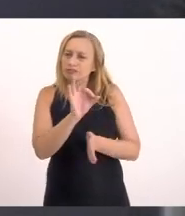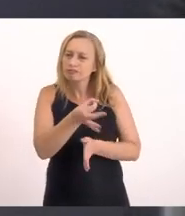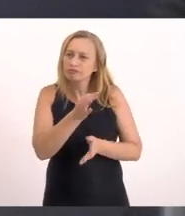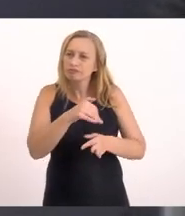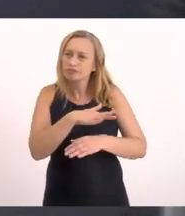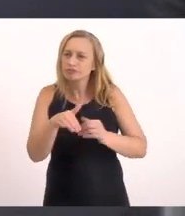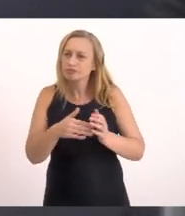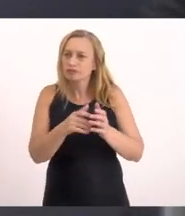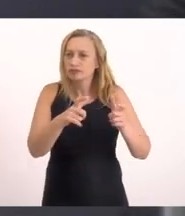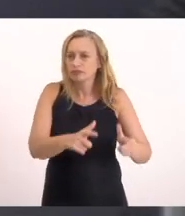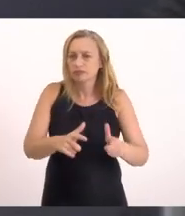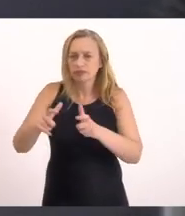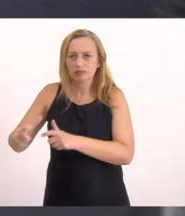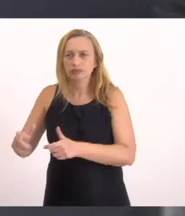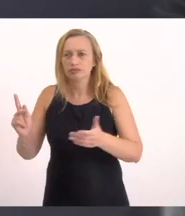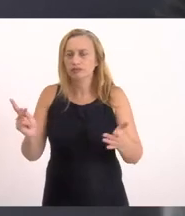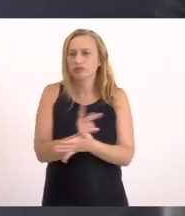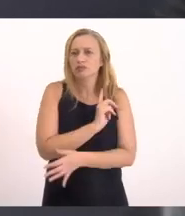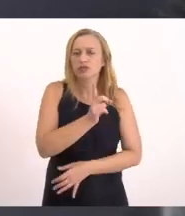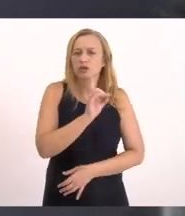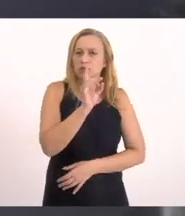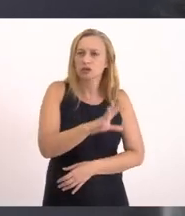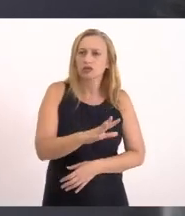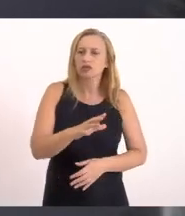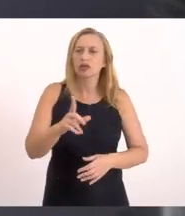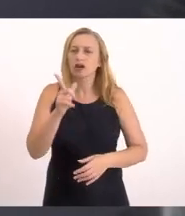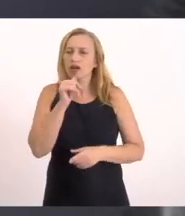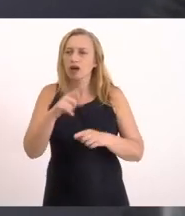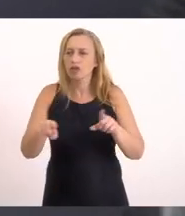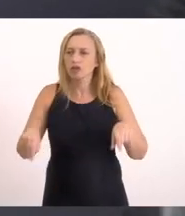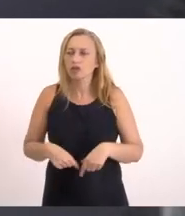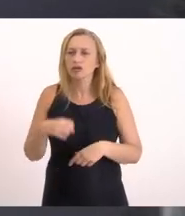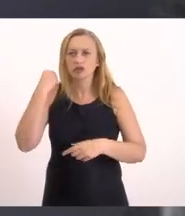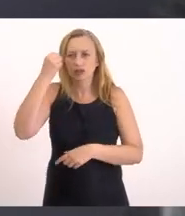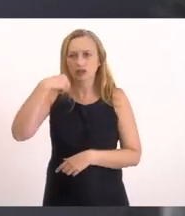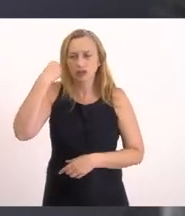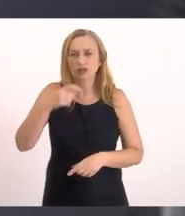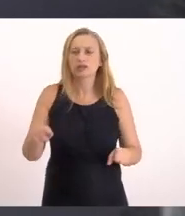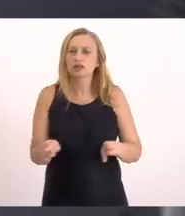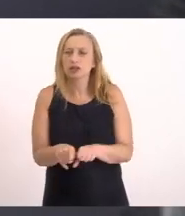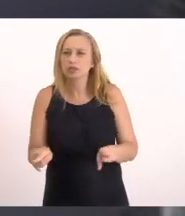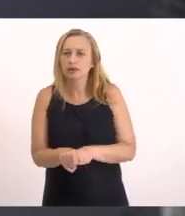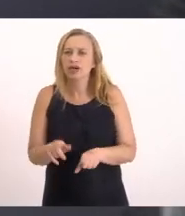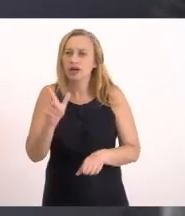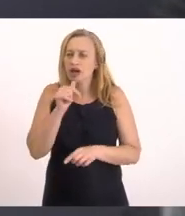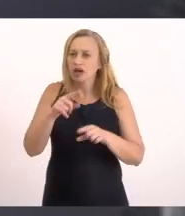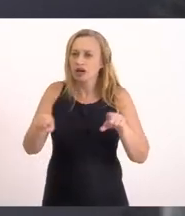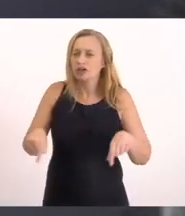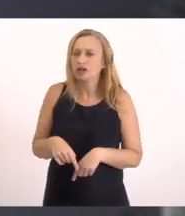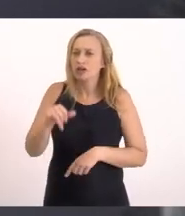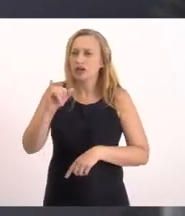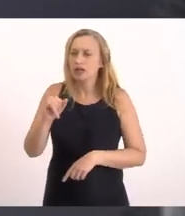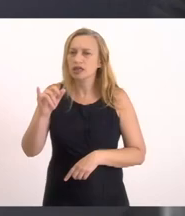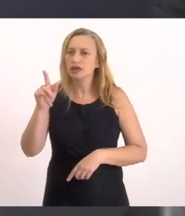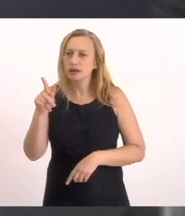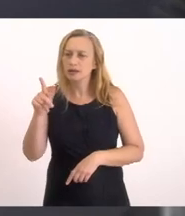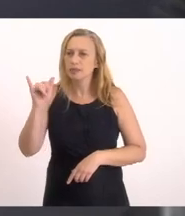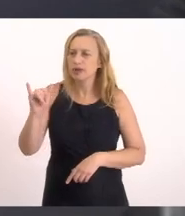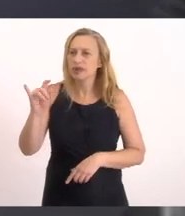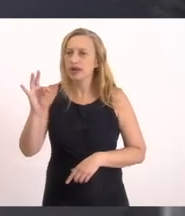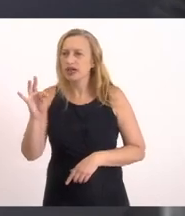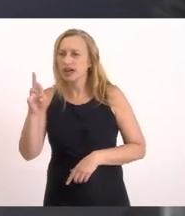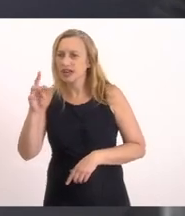Todos esses pontos Que acontecem Não só na Lagoa De Saquarema Mas também acontece Na Lagoa De Piratininga Na Lagoa De Itaipu Em